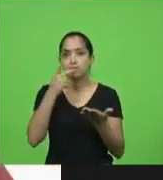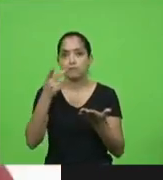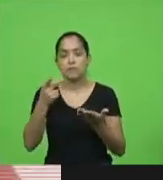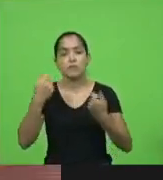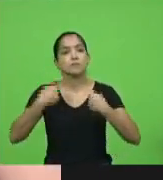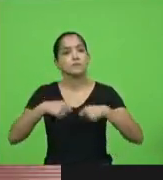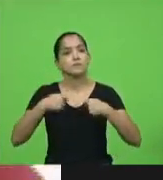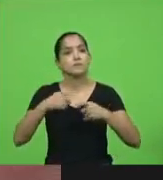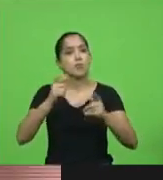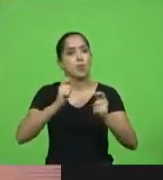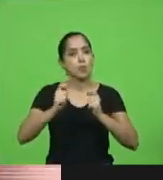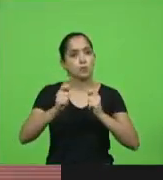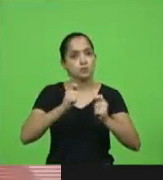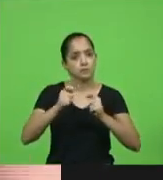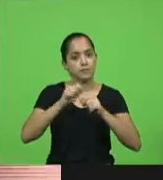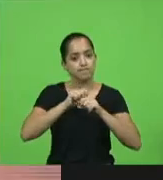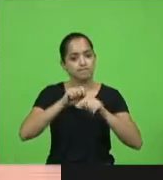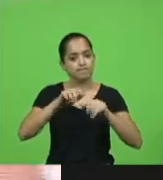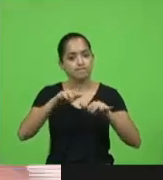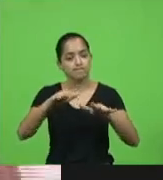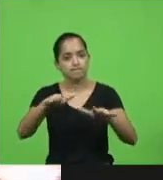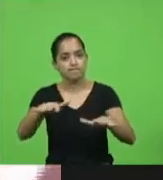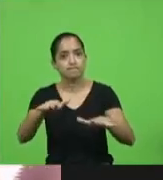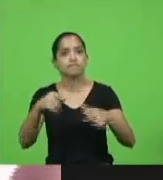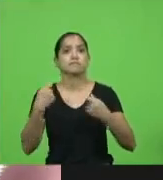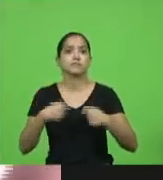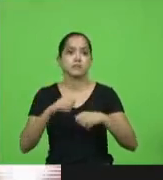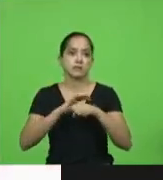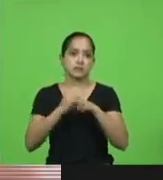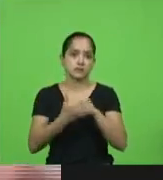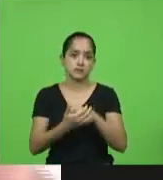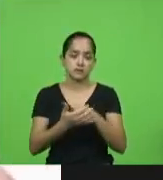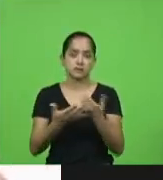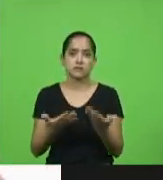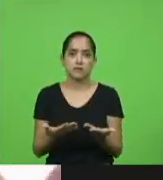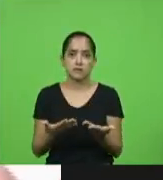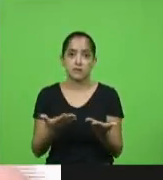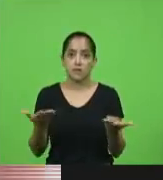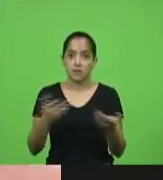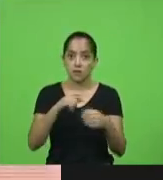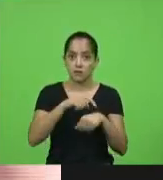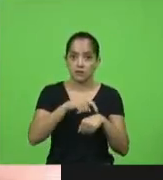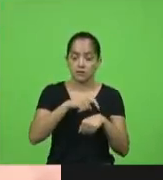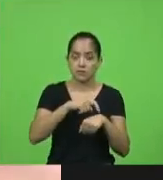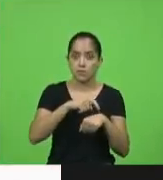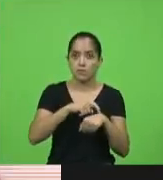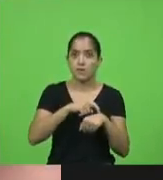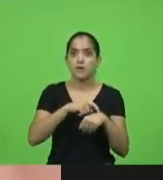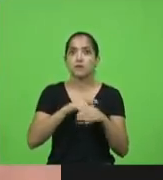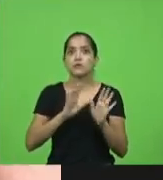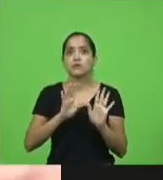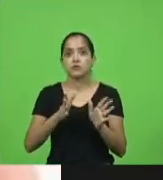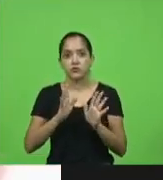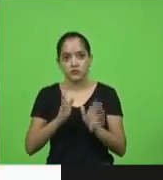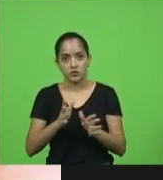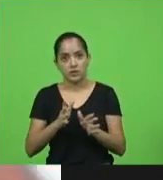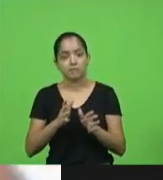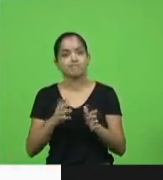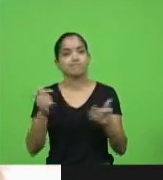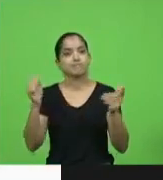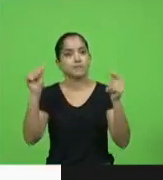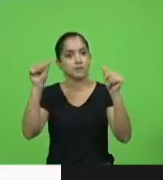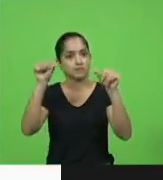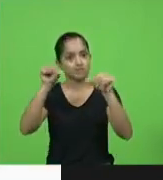conter a proliferação do covid-19 e nesse momento já estamos pagando um alto